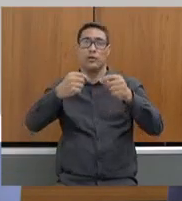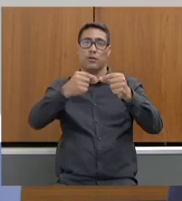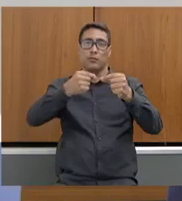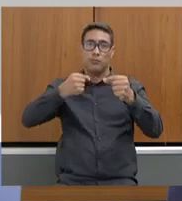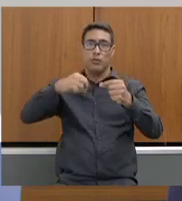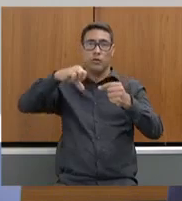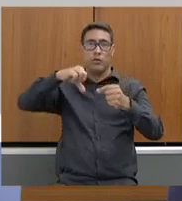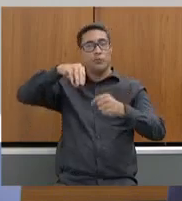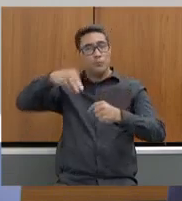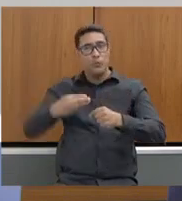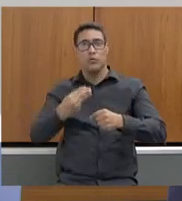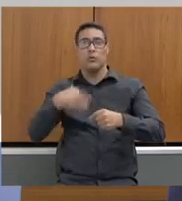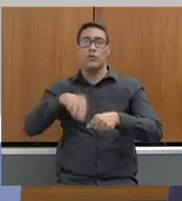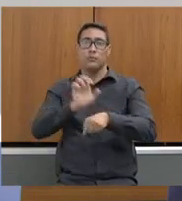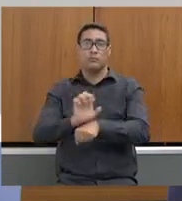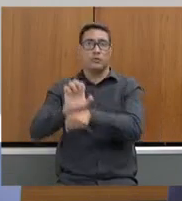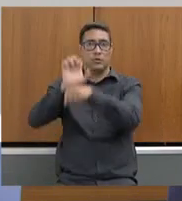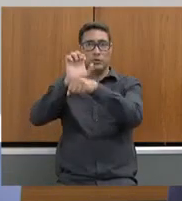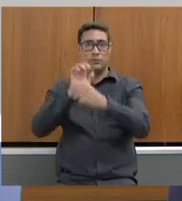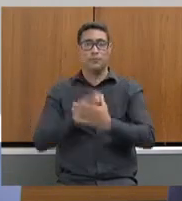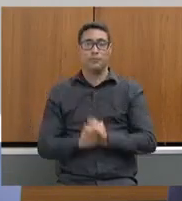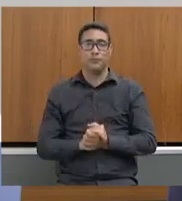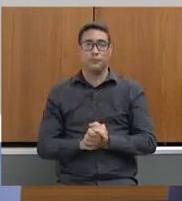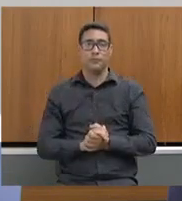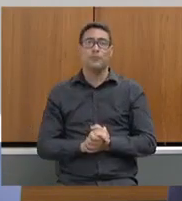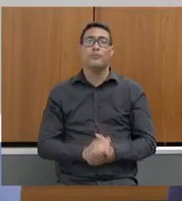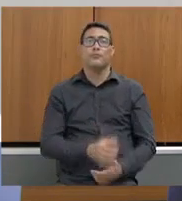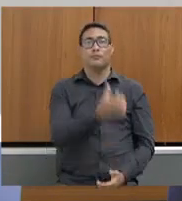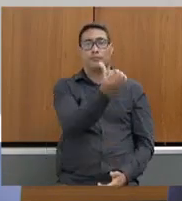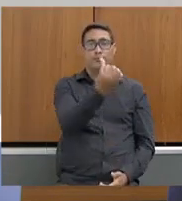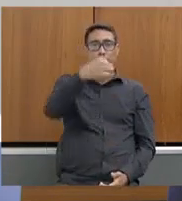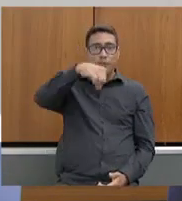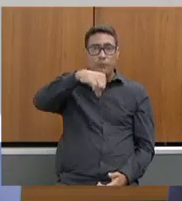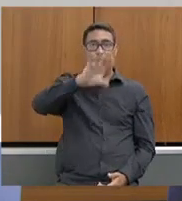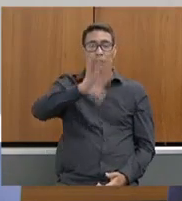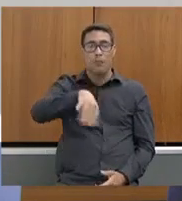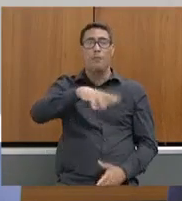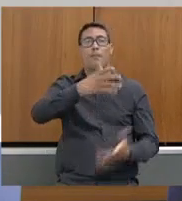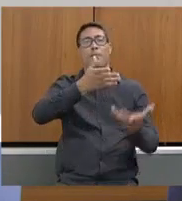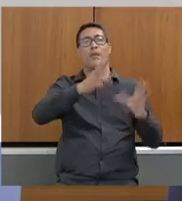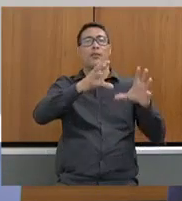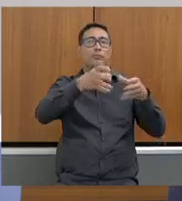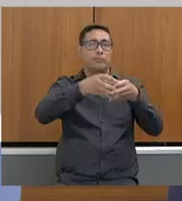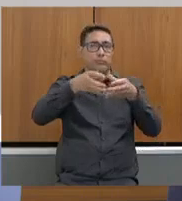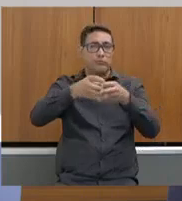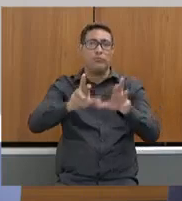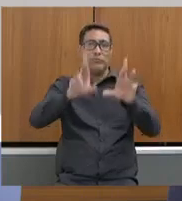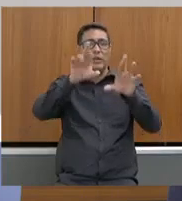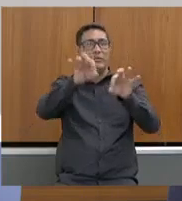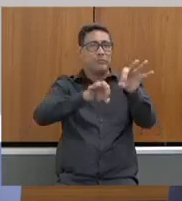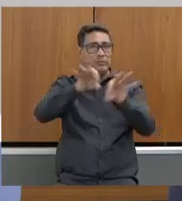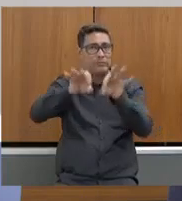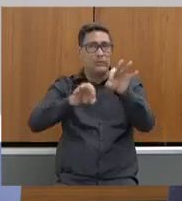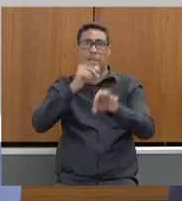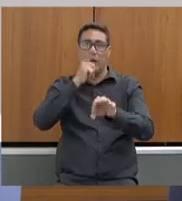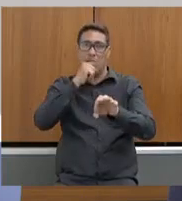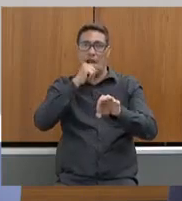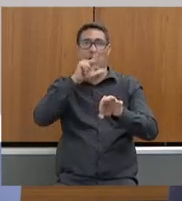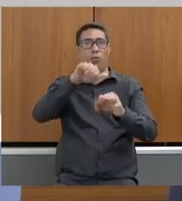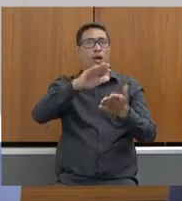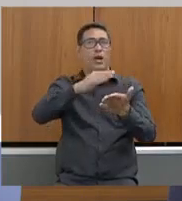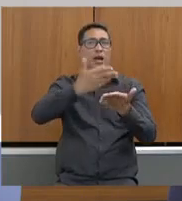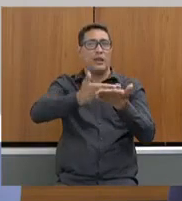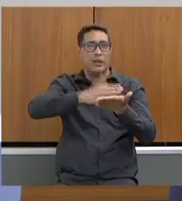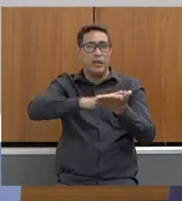contrapartida do Estado. Está previsto 69 sistemas de dessalinização que provê água tratada em